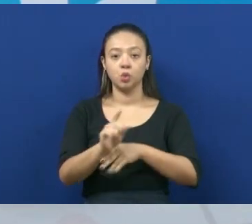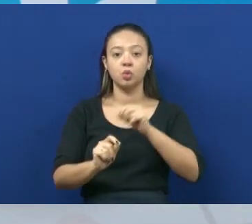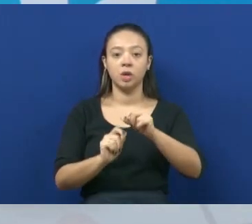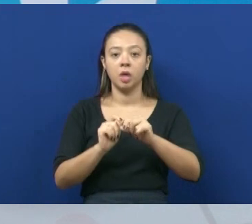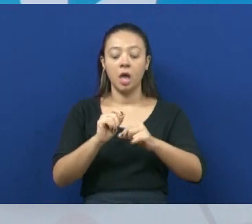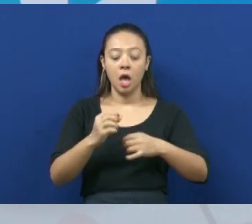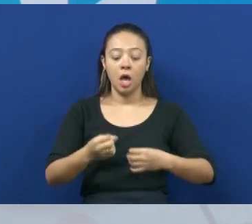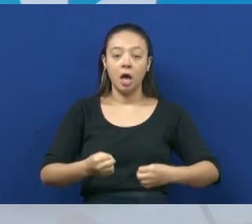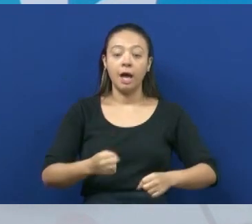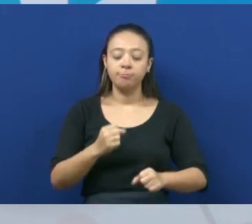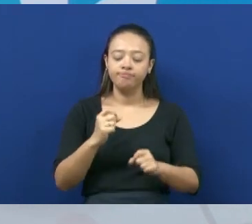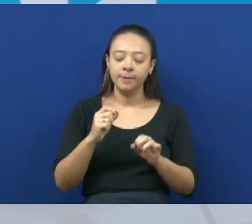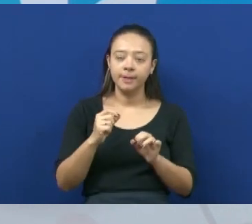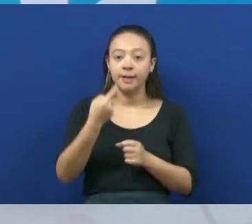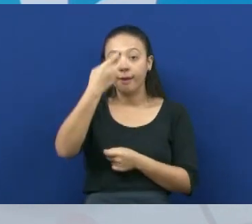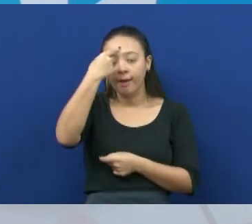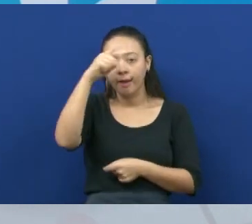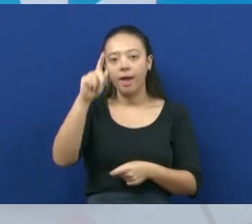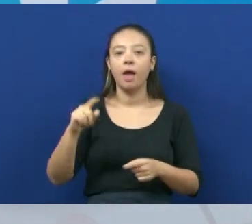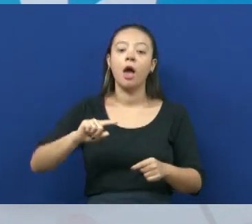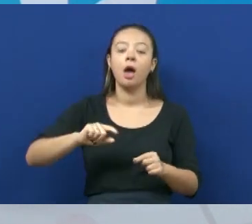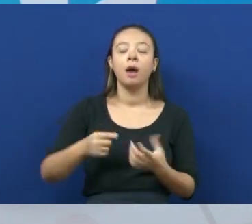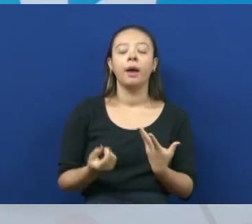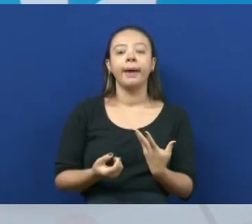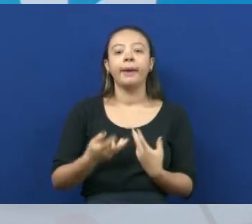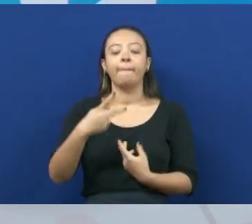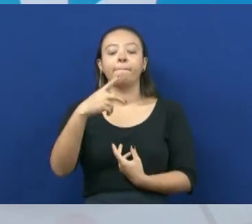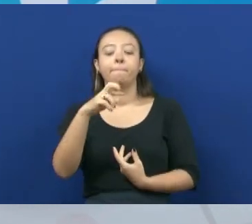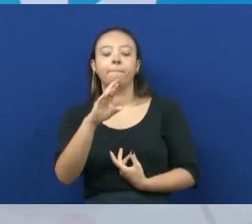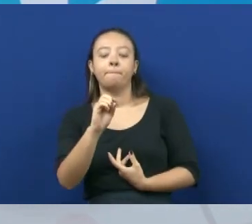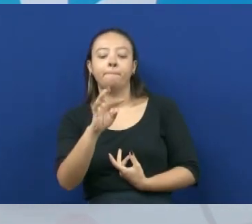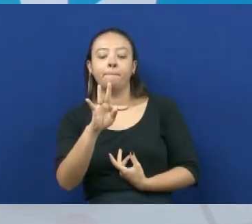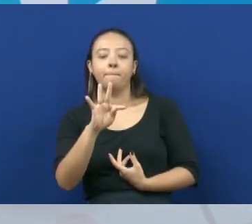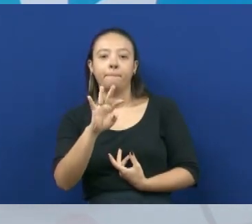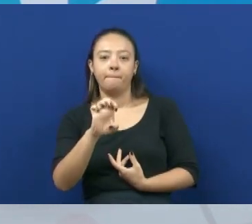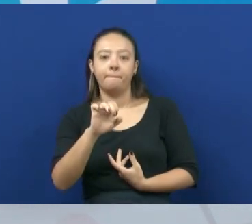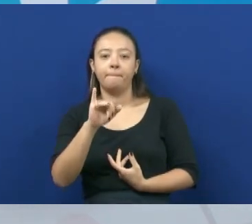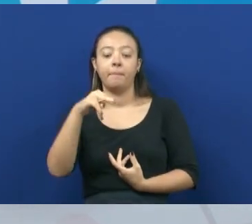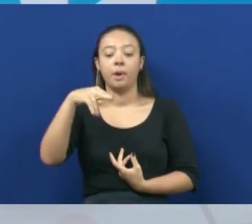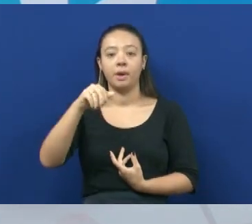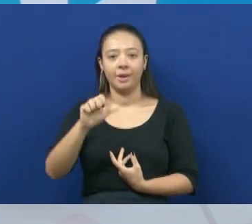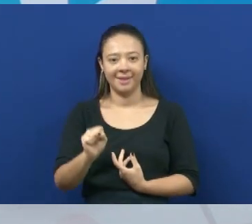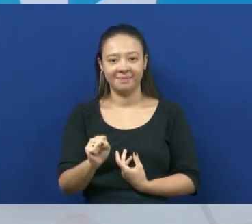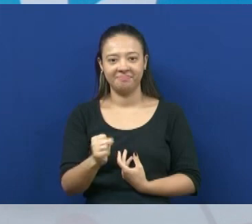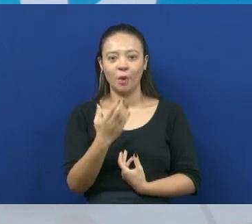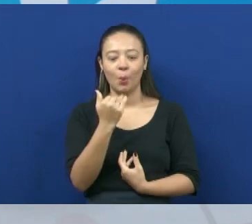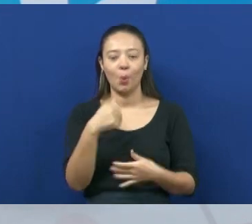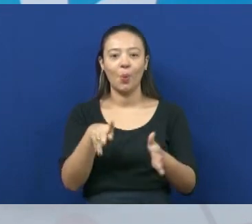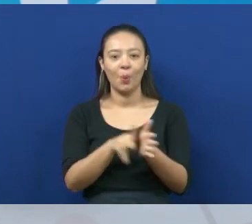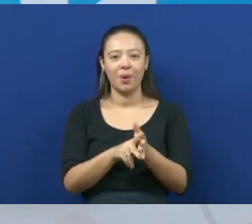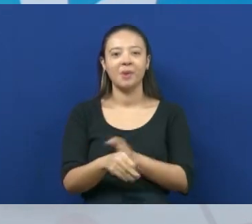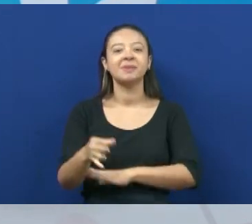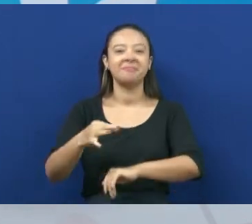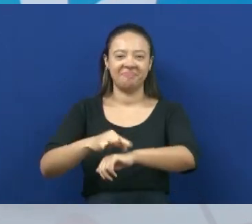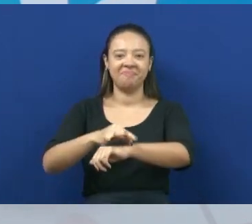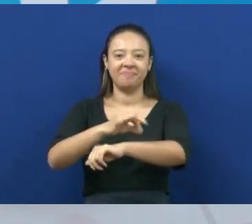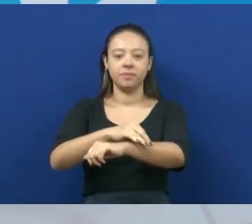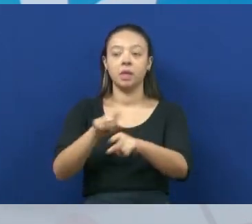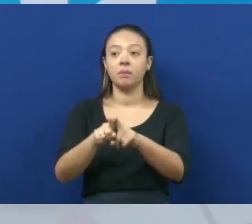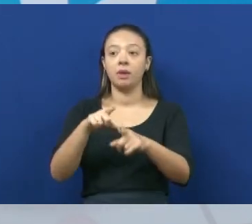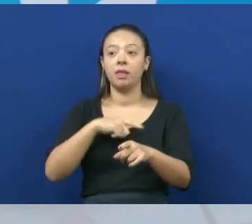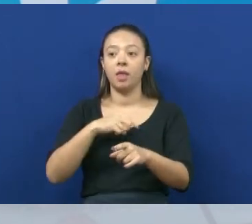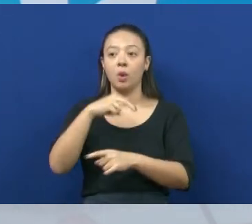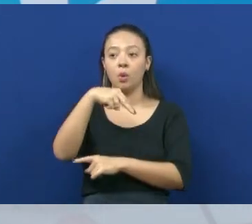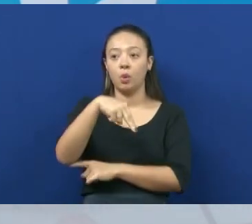proteínas. Ele vai fazer o auxílio da produção de proteínas. O nucleolo, que é o DNA da cela,